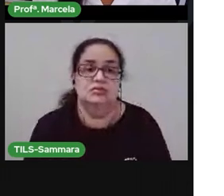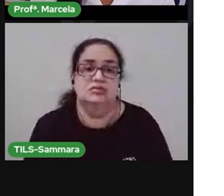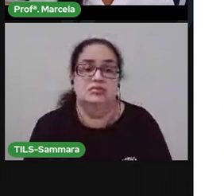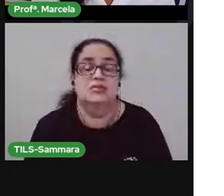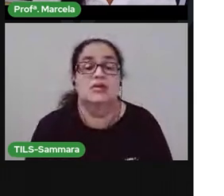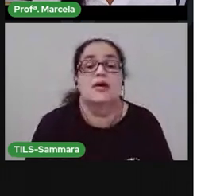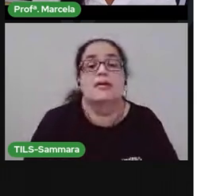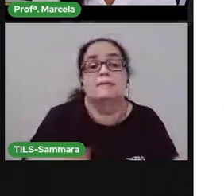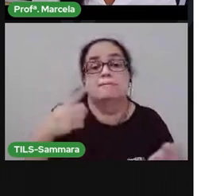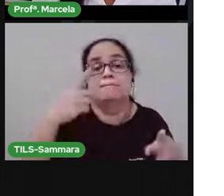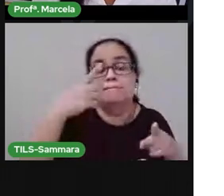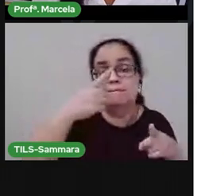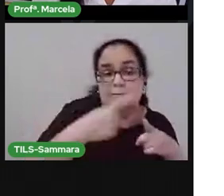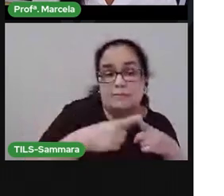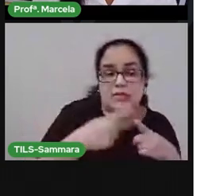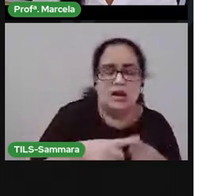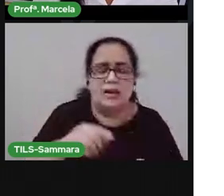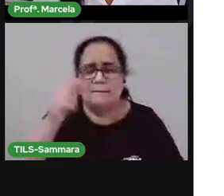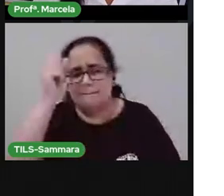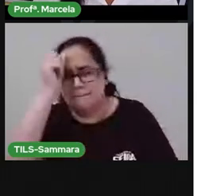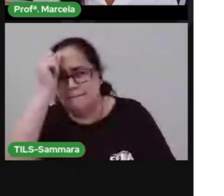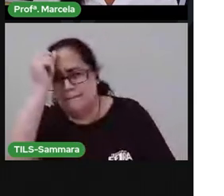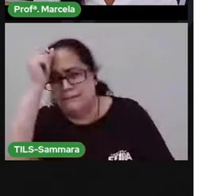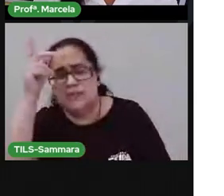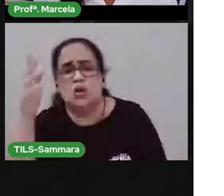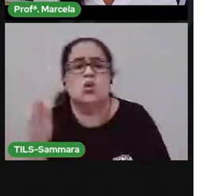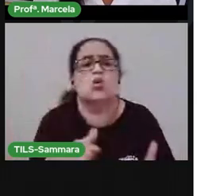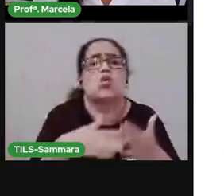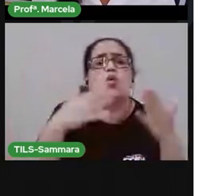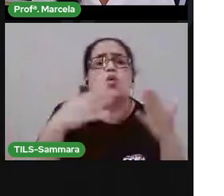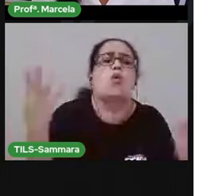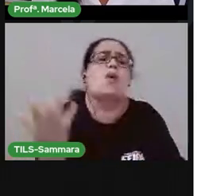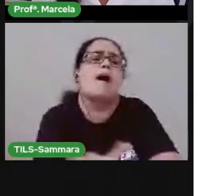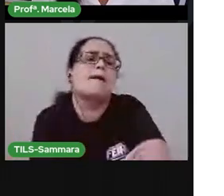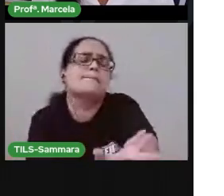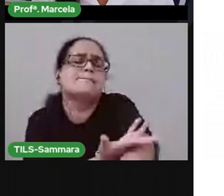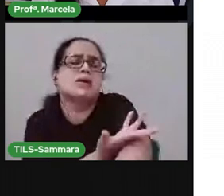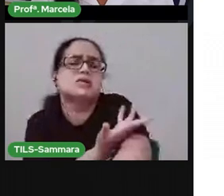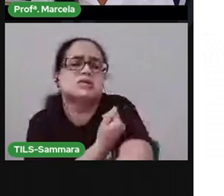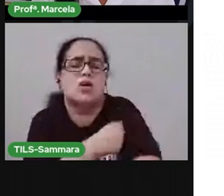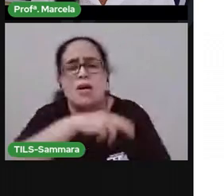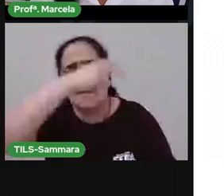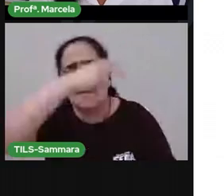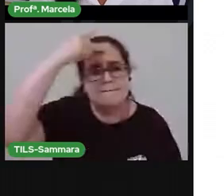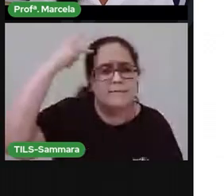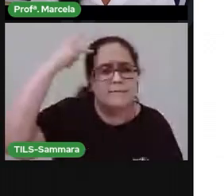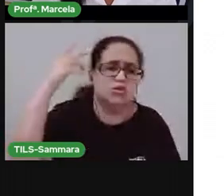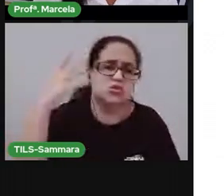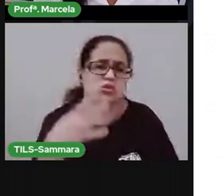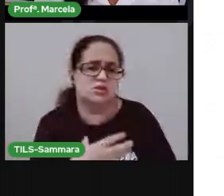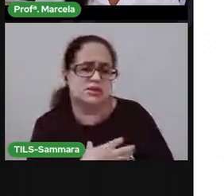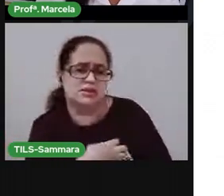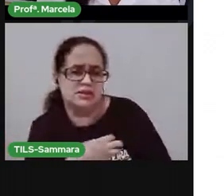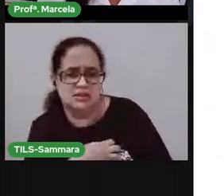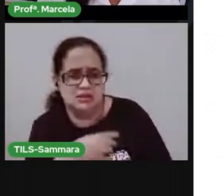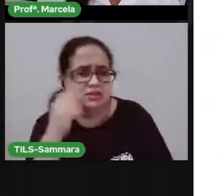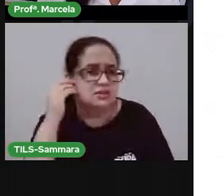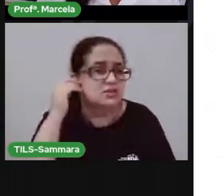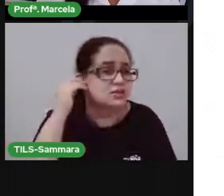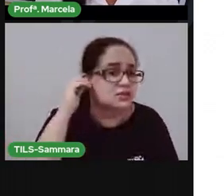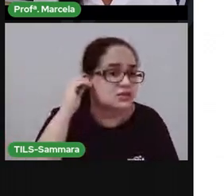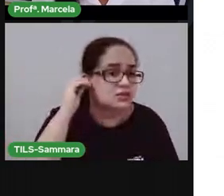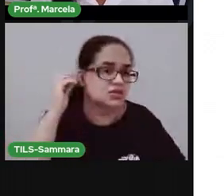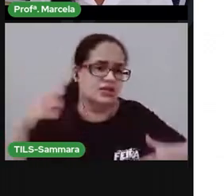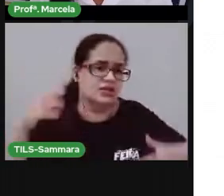Pois é. Imagina qual é a emoção que essas pessoas sentem. Será que elas sentem alegria?